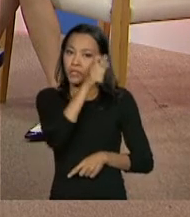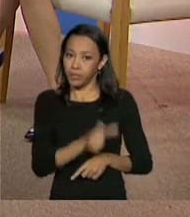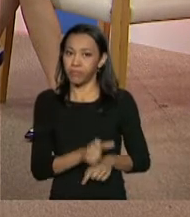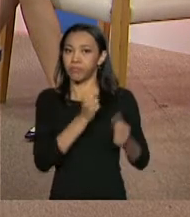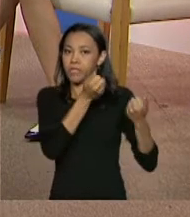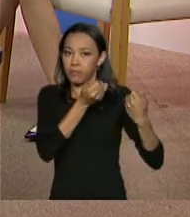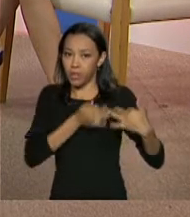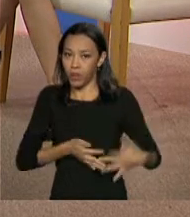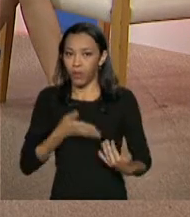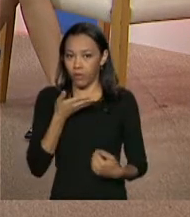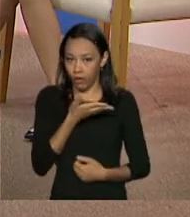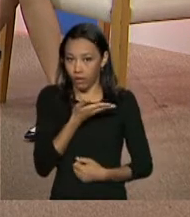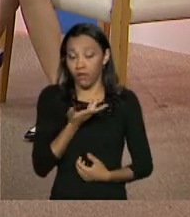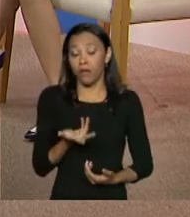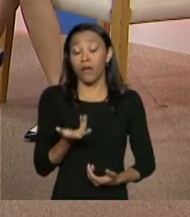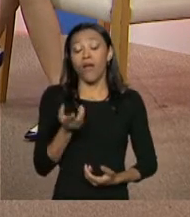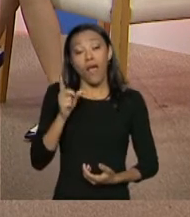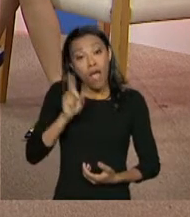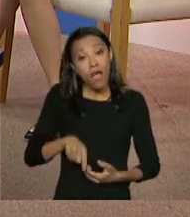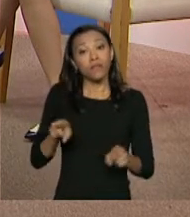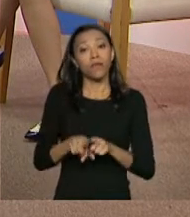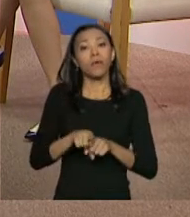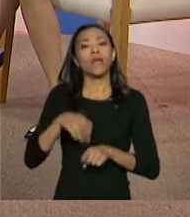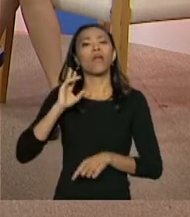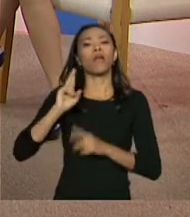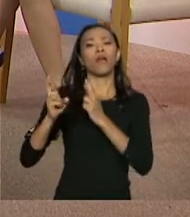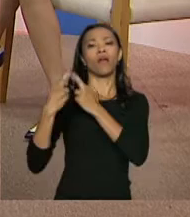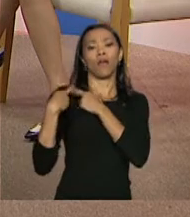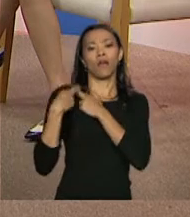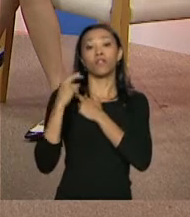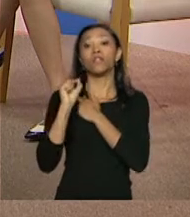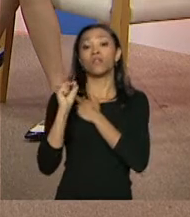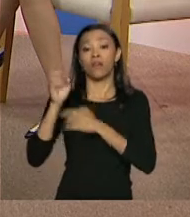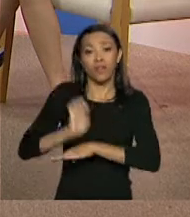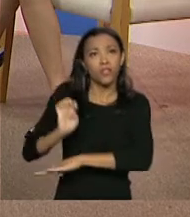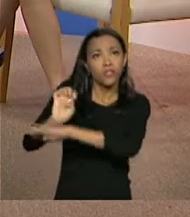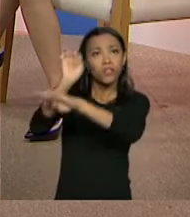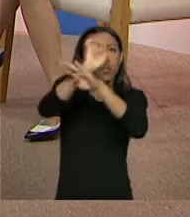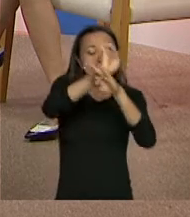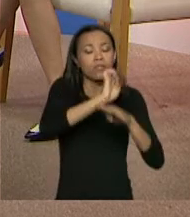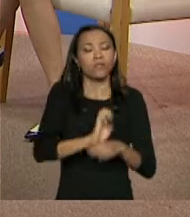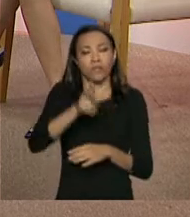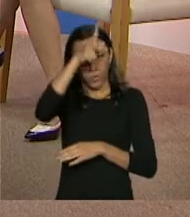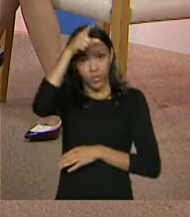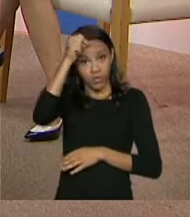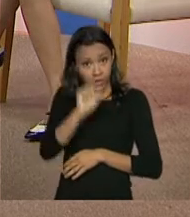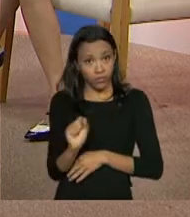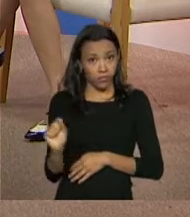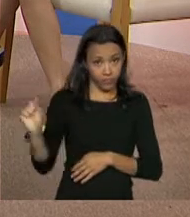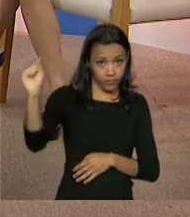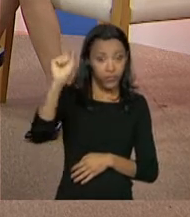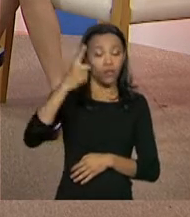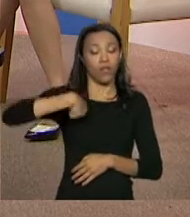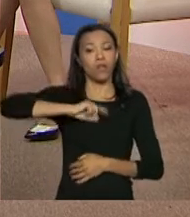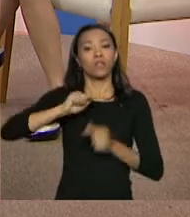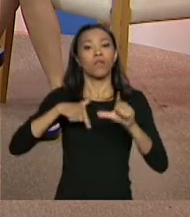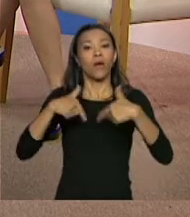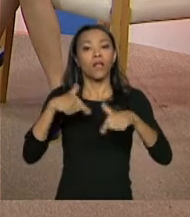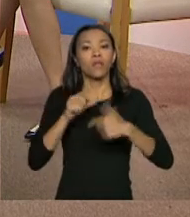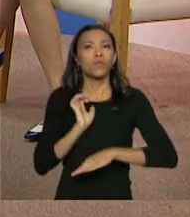falando, essa responsabilidade também é dos estados e dos municípios. A gente trabalha com estrutura interfederativa, né,